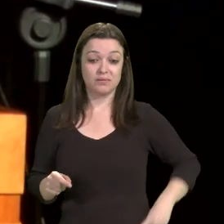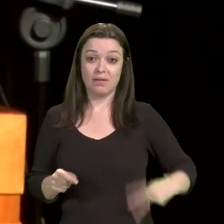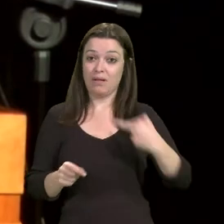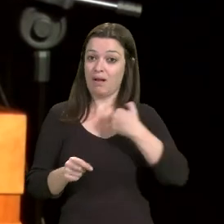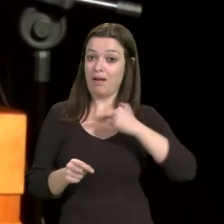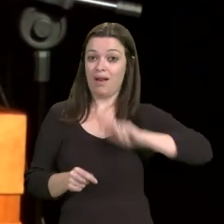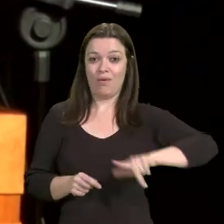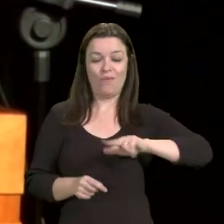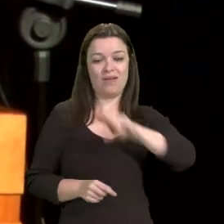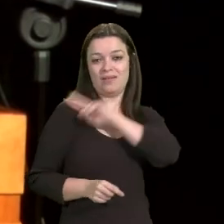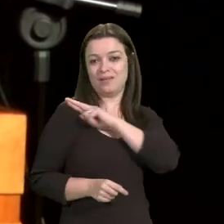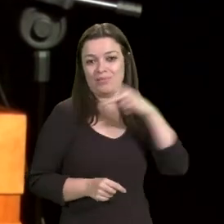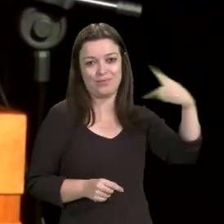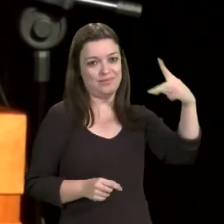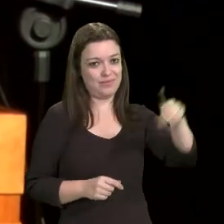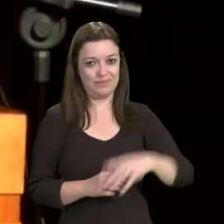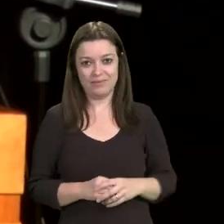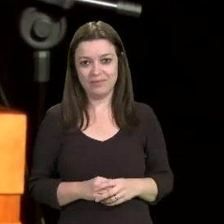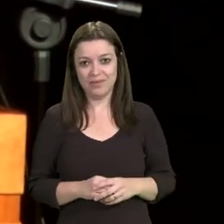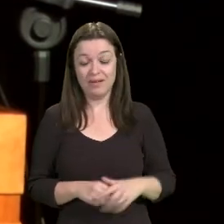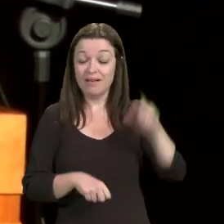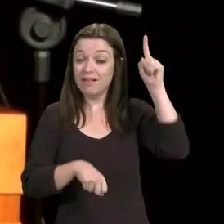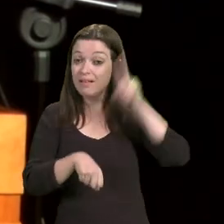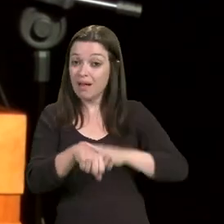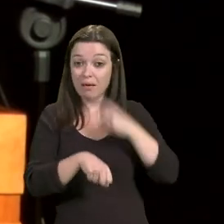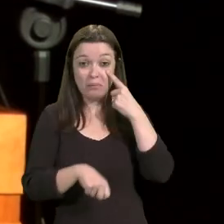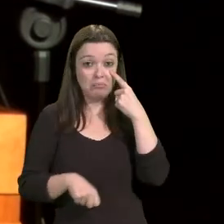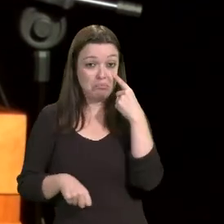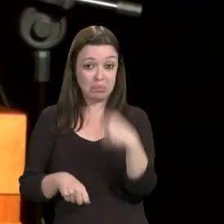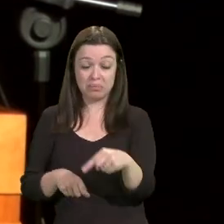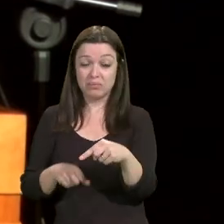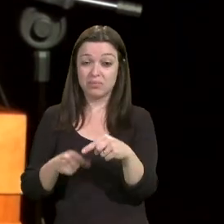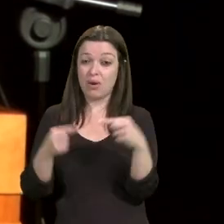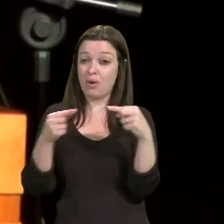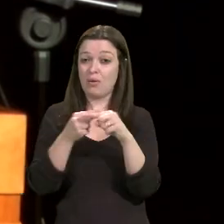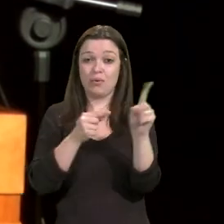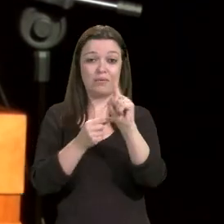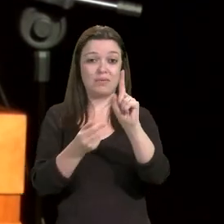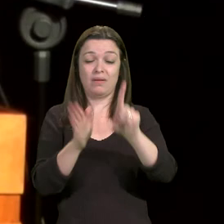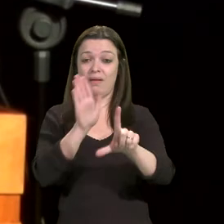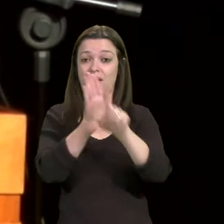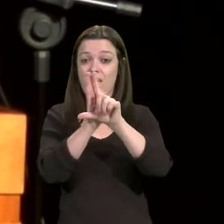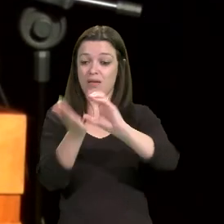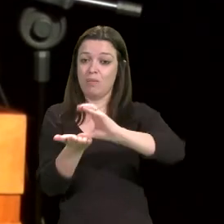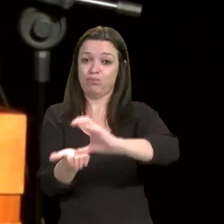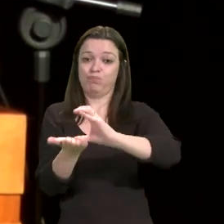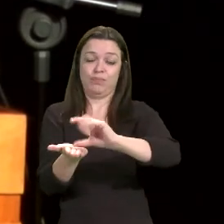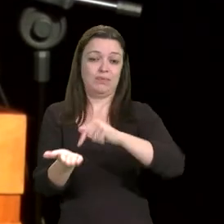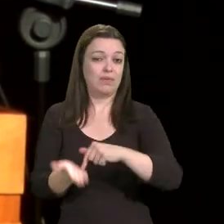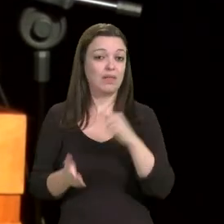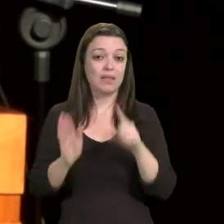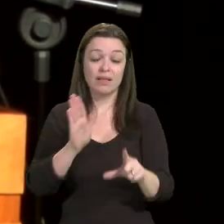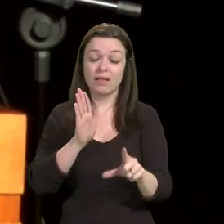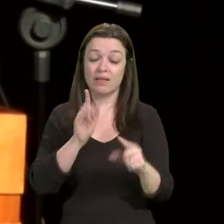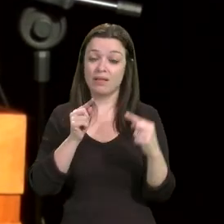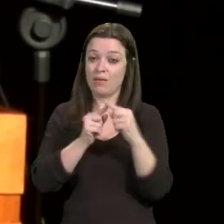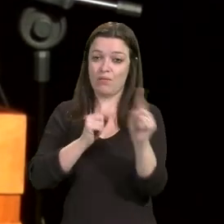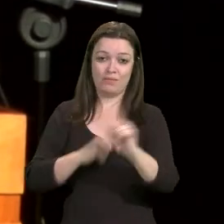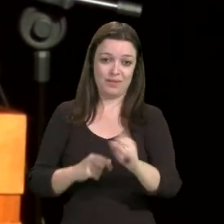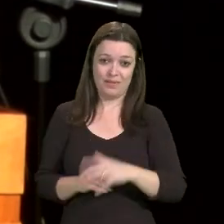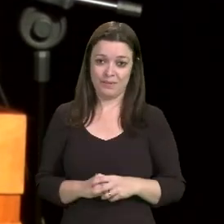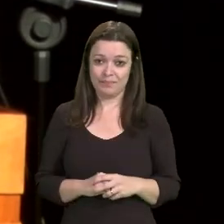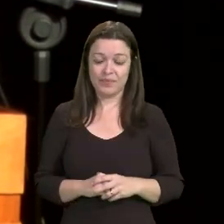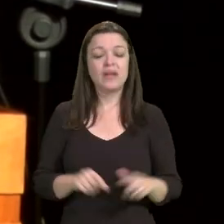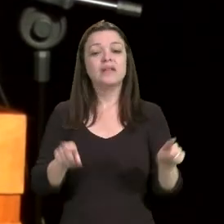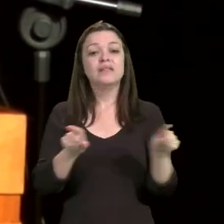São flagrantemente inconstitucionais. Uma das trincheiras de luta, ou como vem